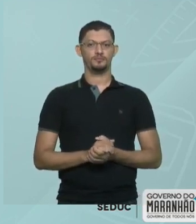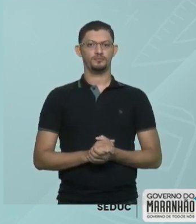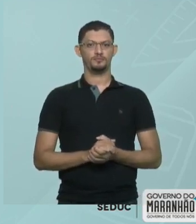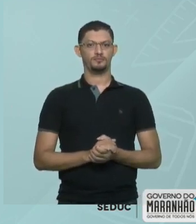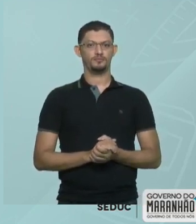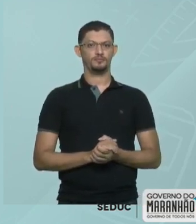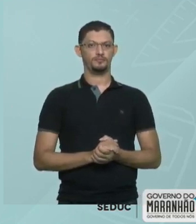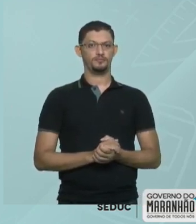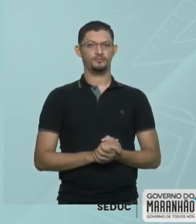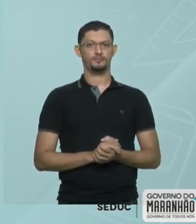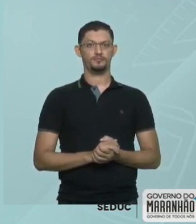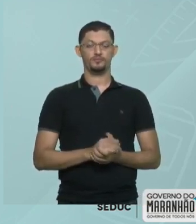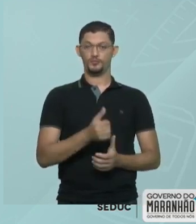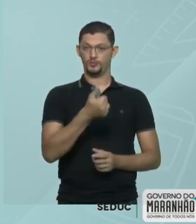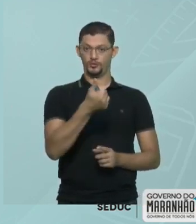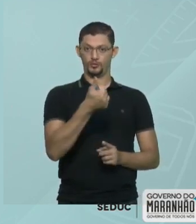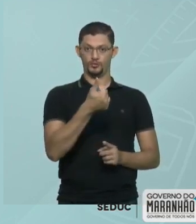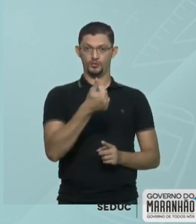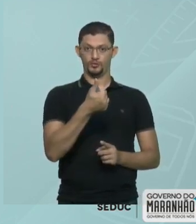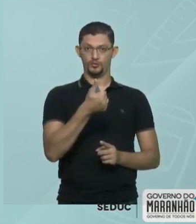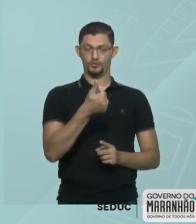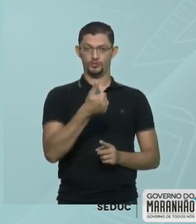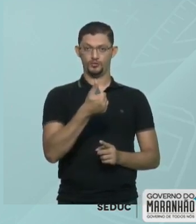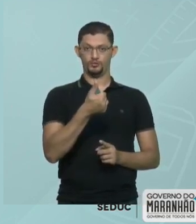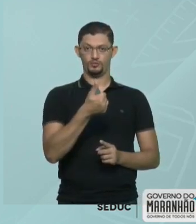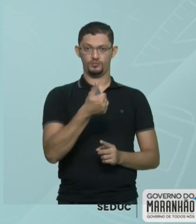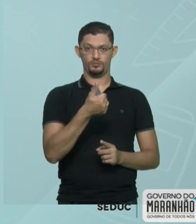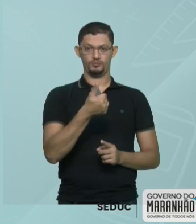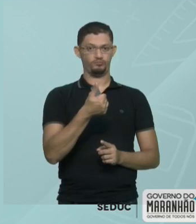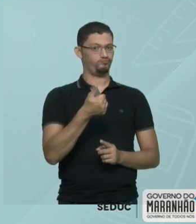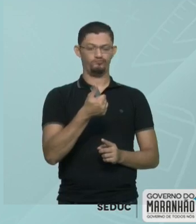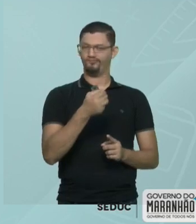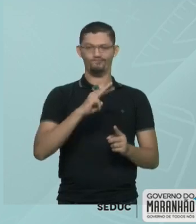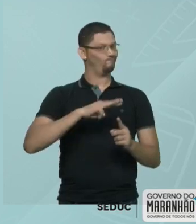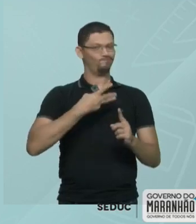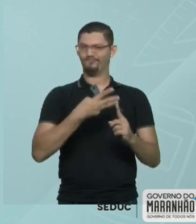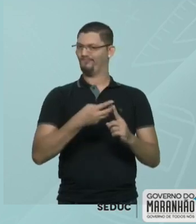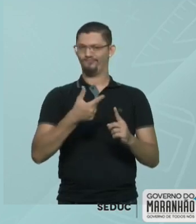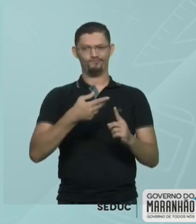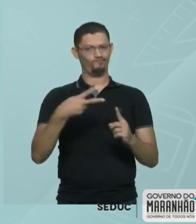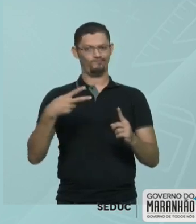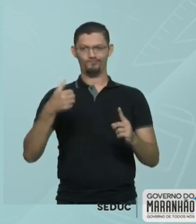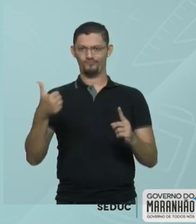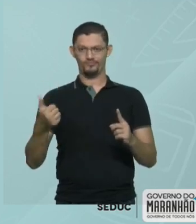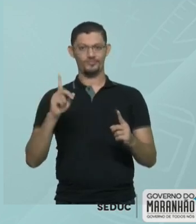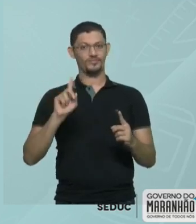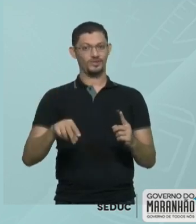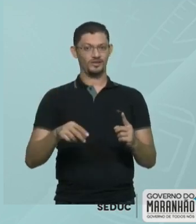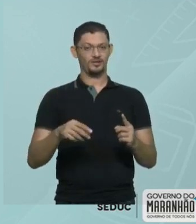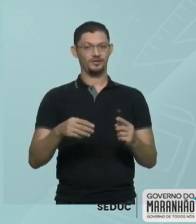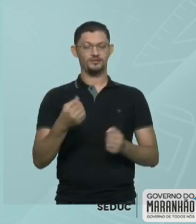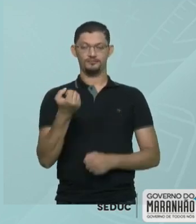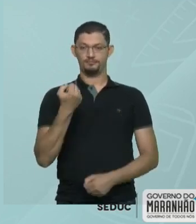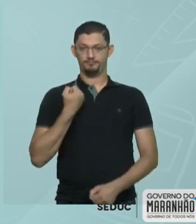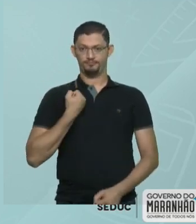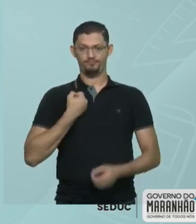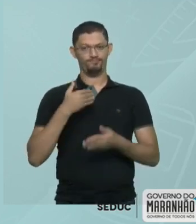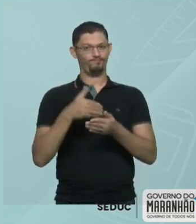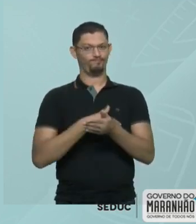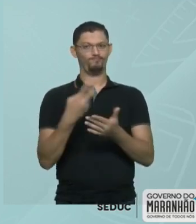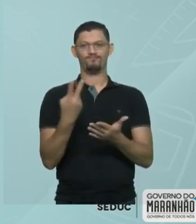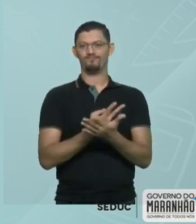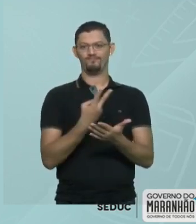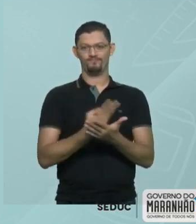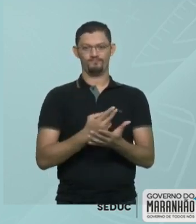A centena é 1. 1 não é o triplo de 2. Logo, essa senha está incorreta.